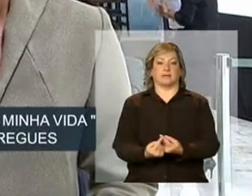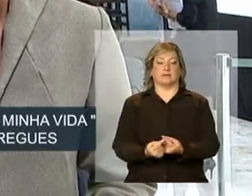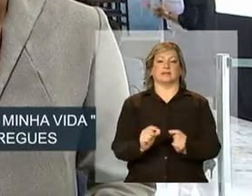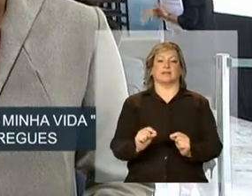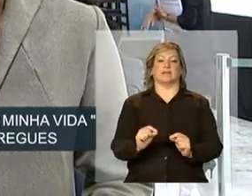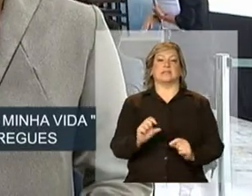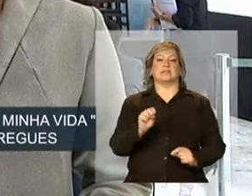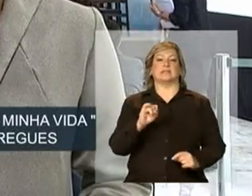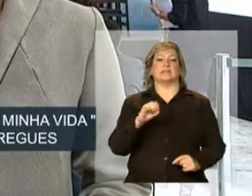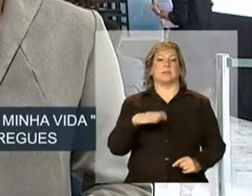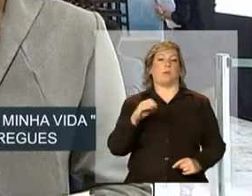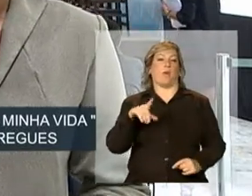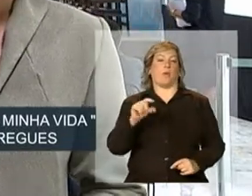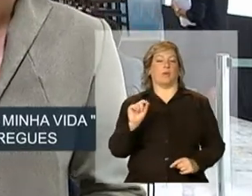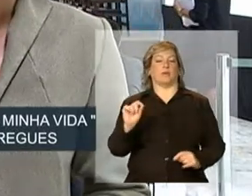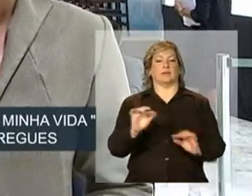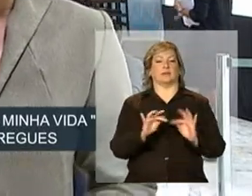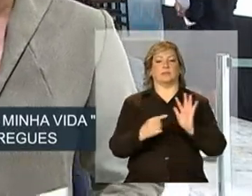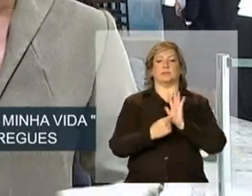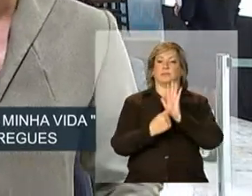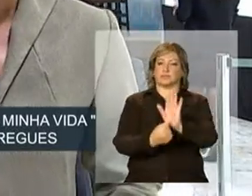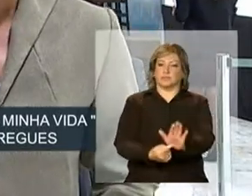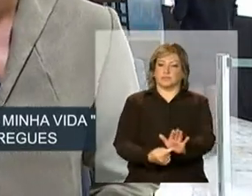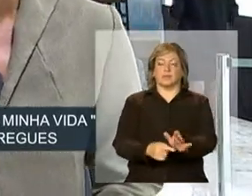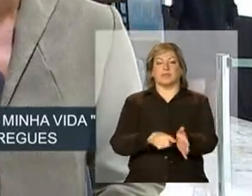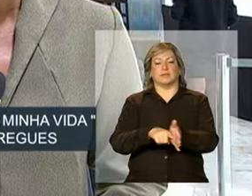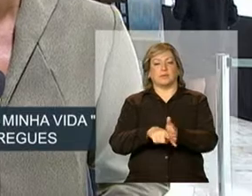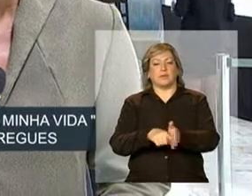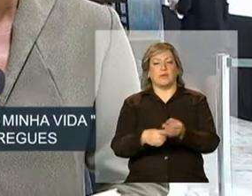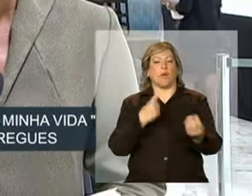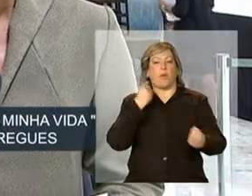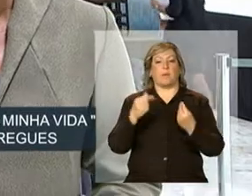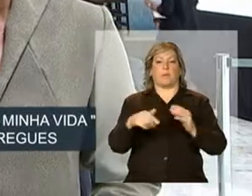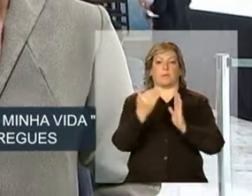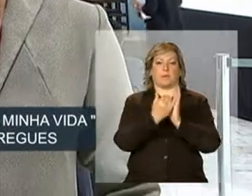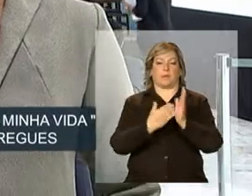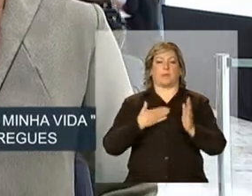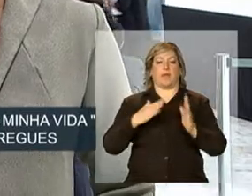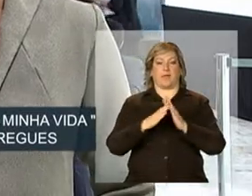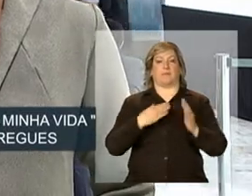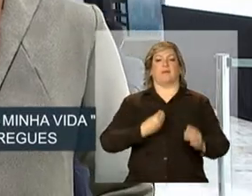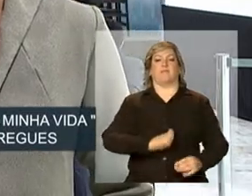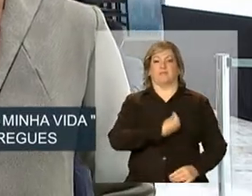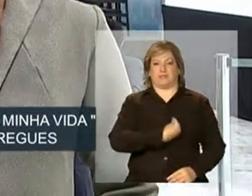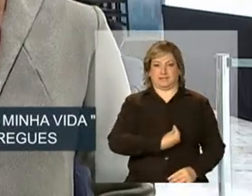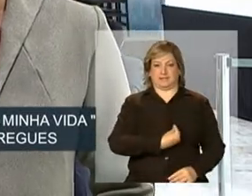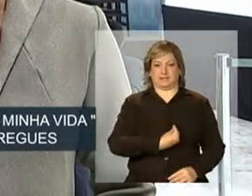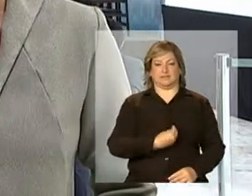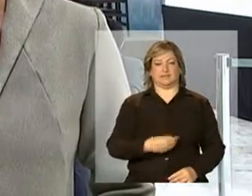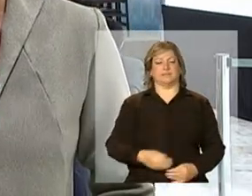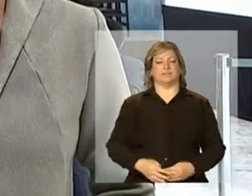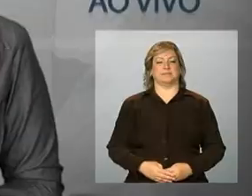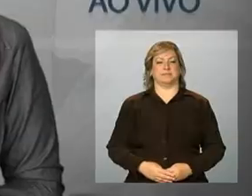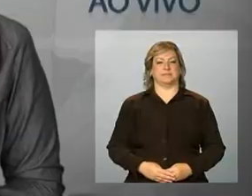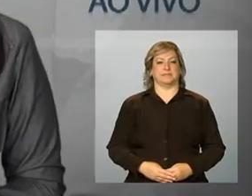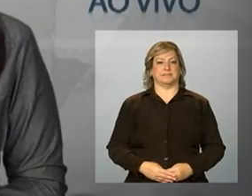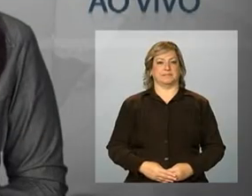simbólica, né, que será feito um balanço do programa Minha Casa Minha Vida. Malu.